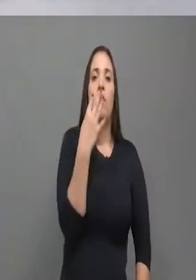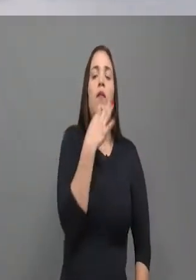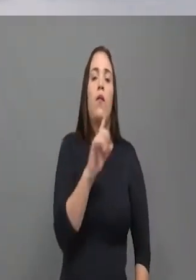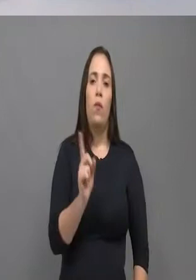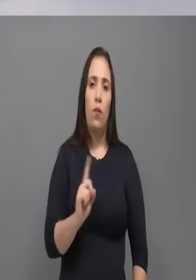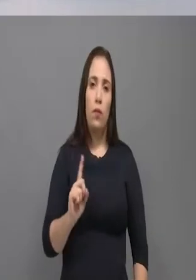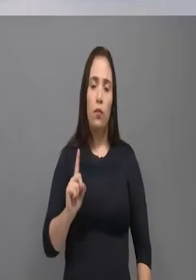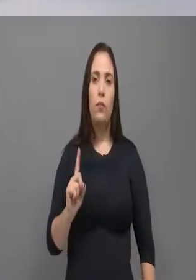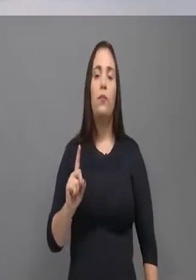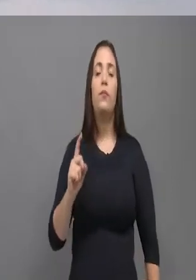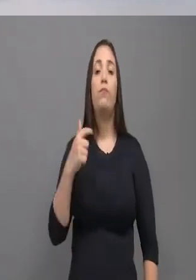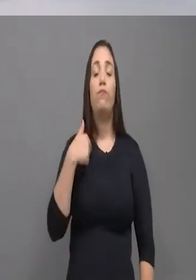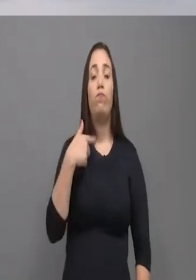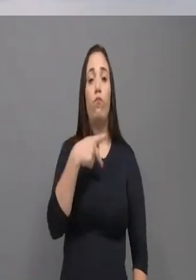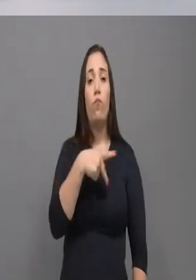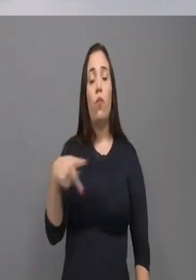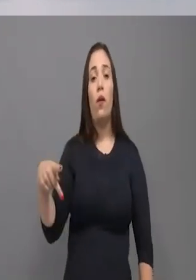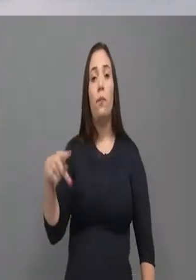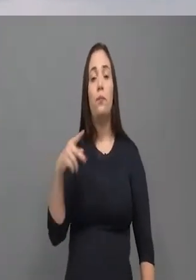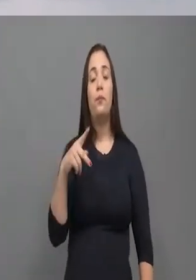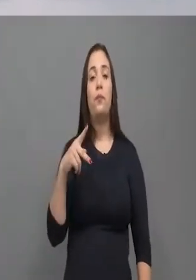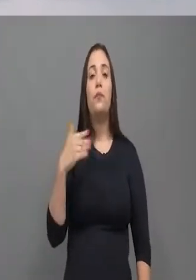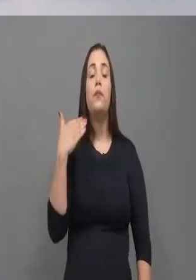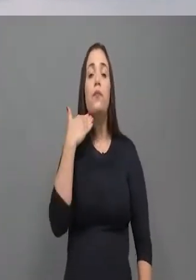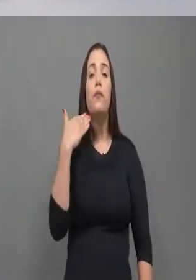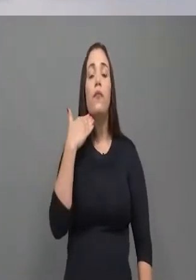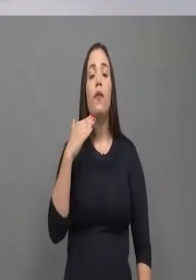638 casas, onde eu resido hoje.